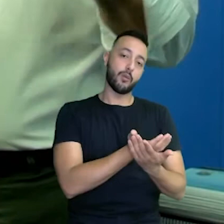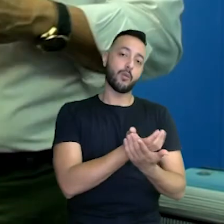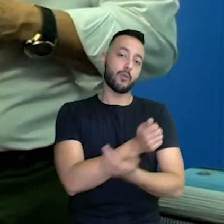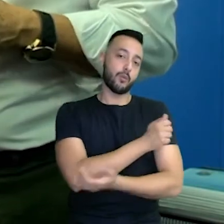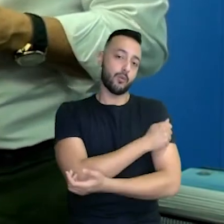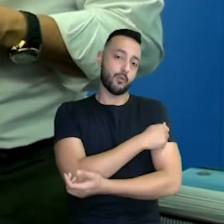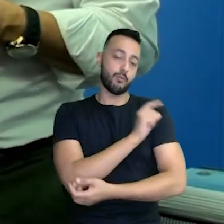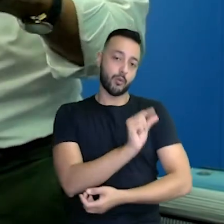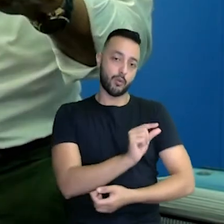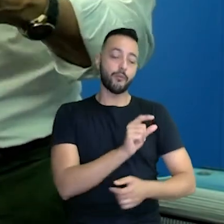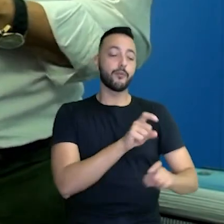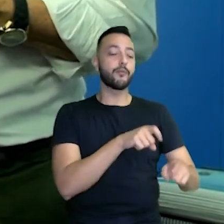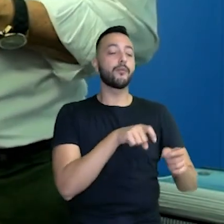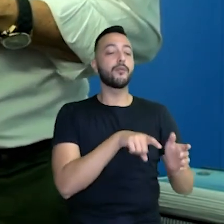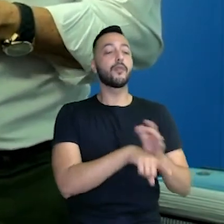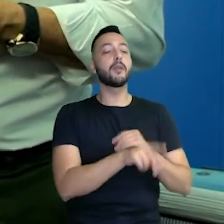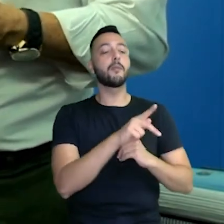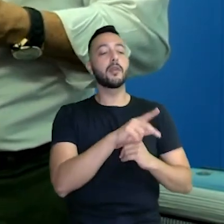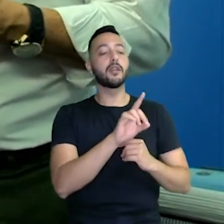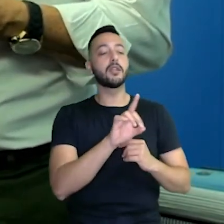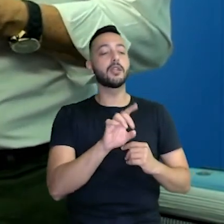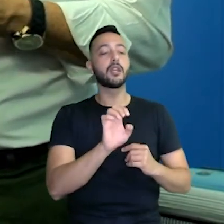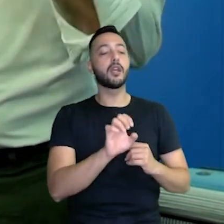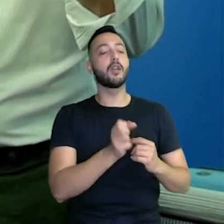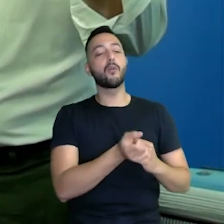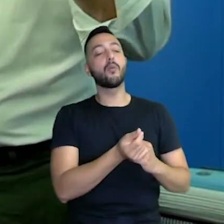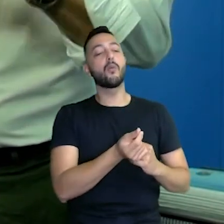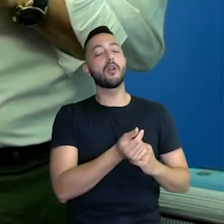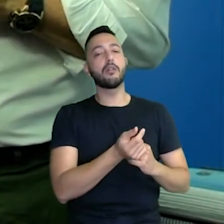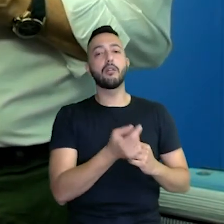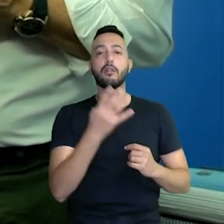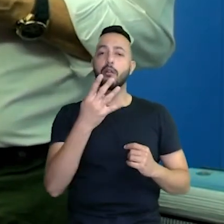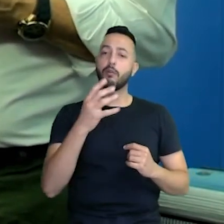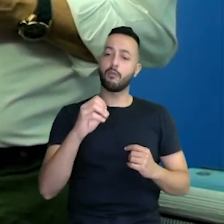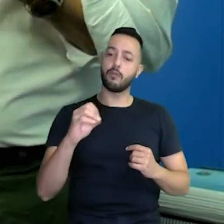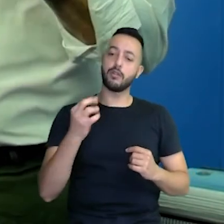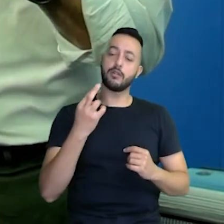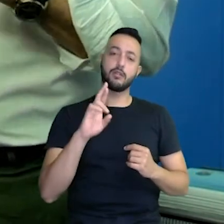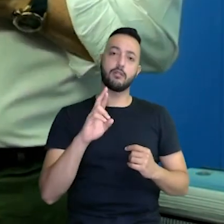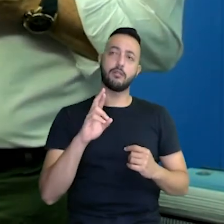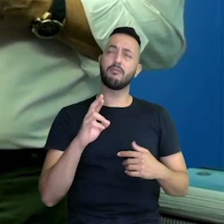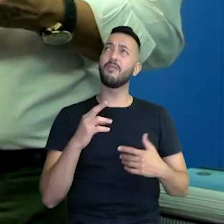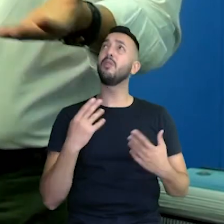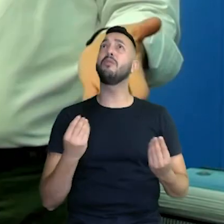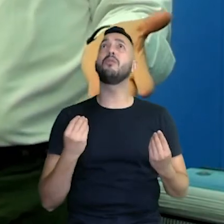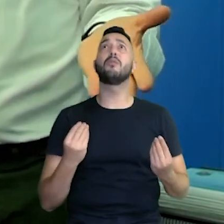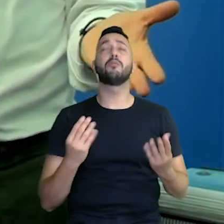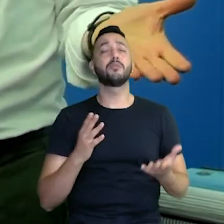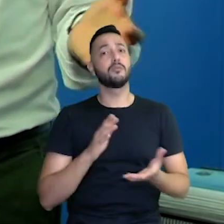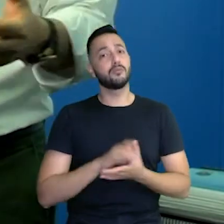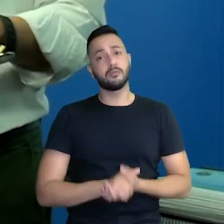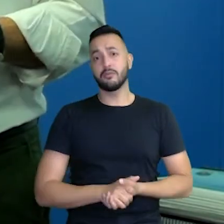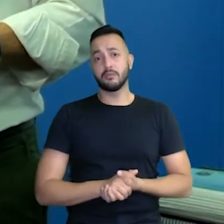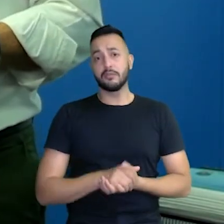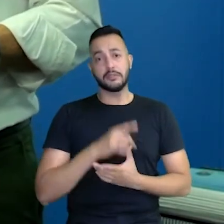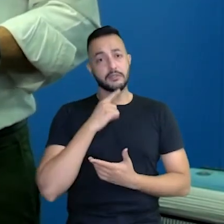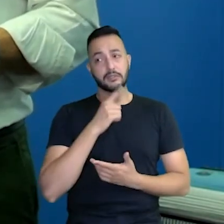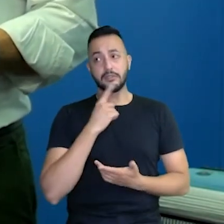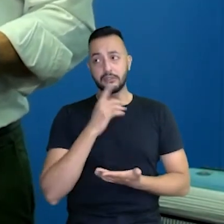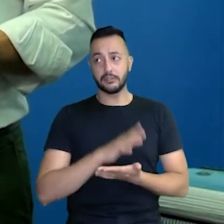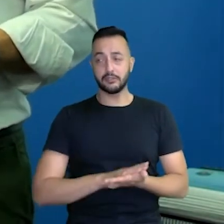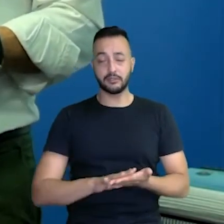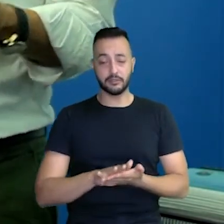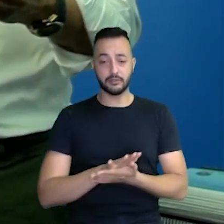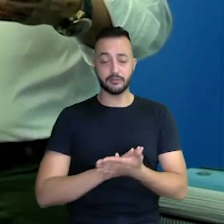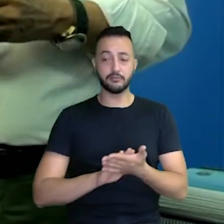numa escola na zona rural, perguntei, quanto é que é o dinheiro do PDDE dessa escola? 400 reais, eu digo, Deus do céu, 400 reais não dá para fazer nada?